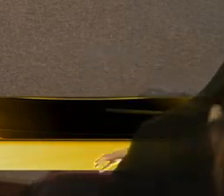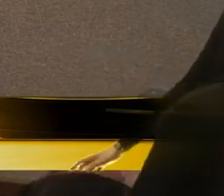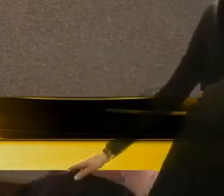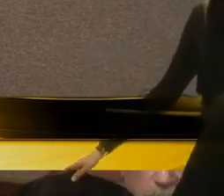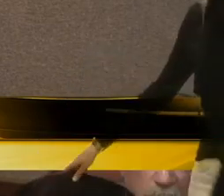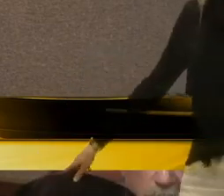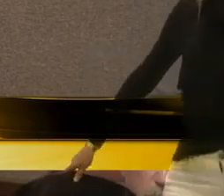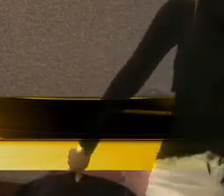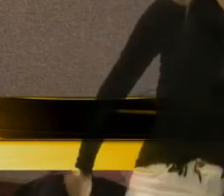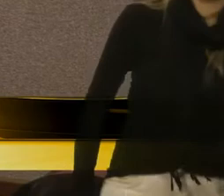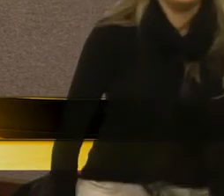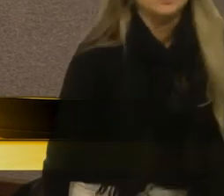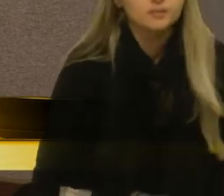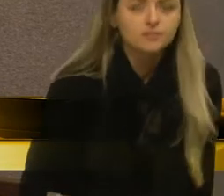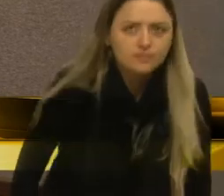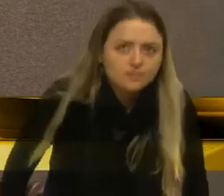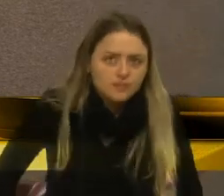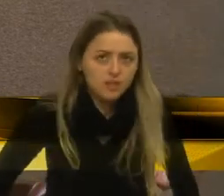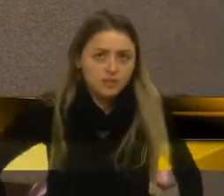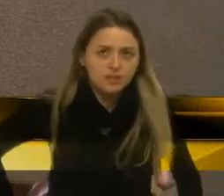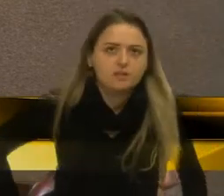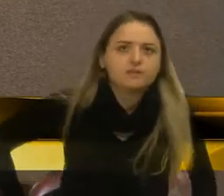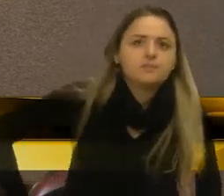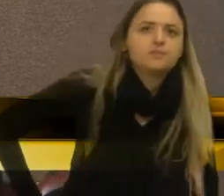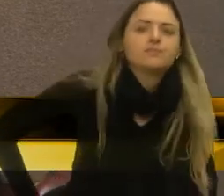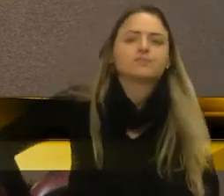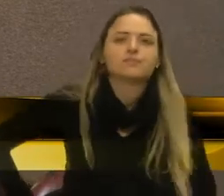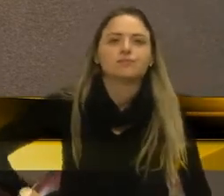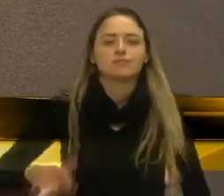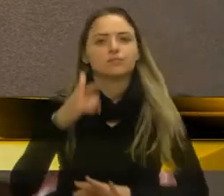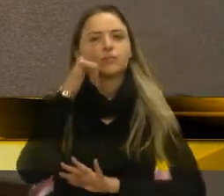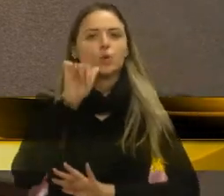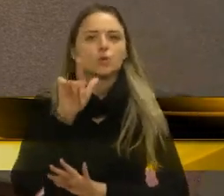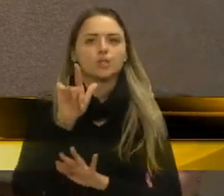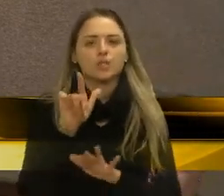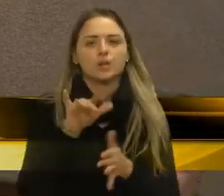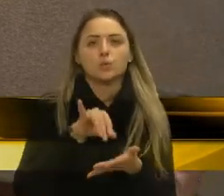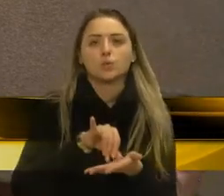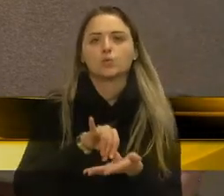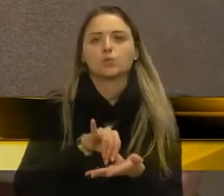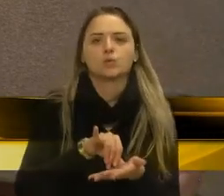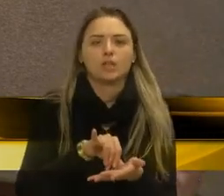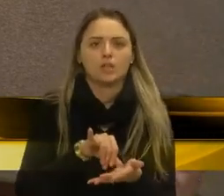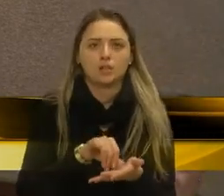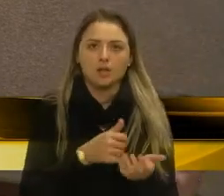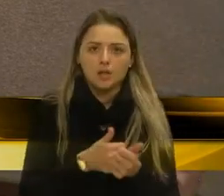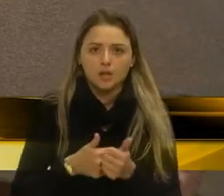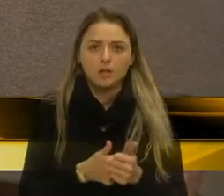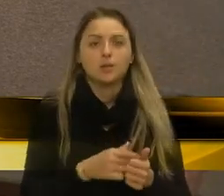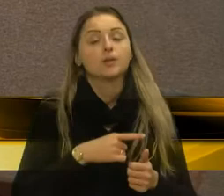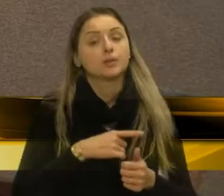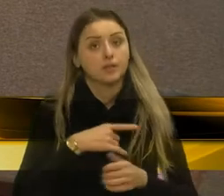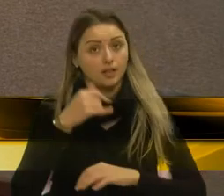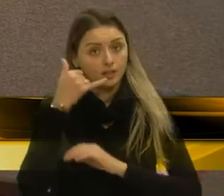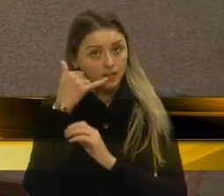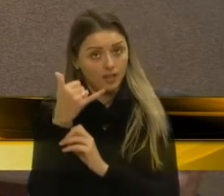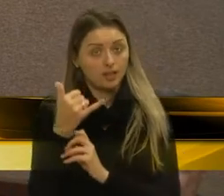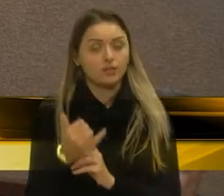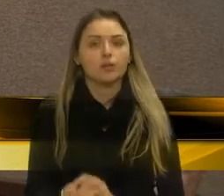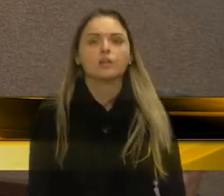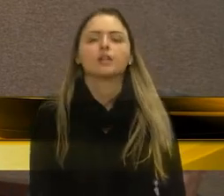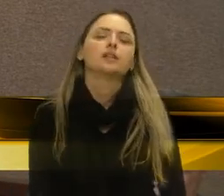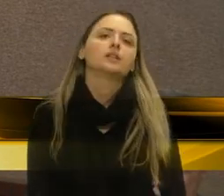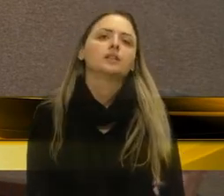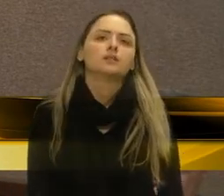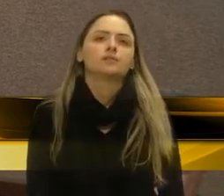instalar aquela antena de Criuva. Então, lá, na área central, nas ações, temos telefonia, graças ao empenho